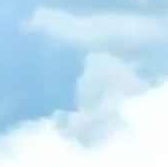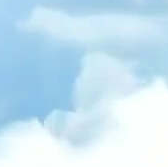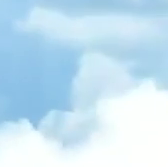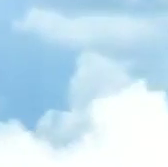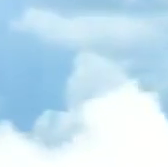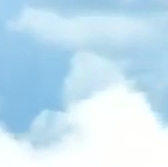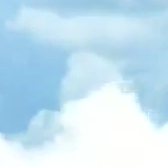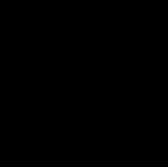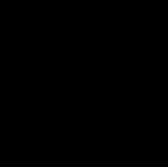Obrigado. Obrigado. Obrigado.